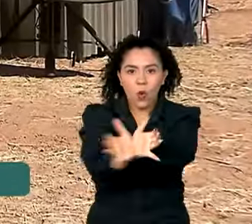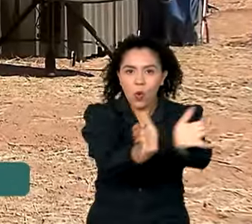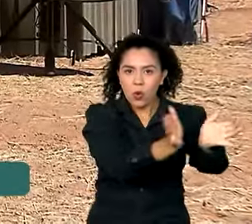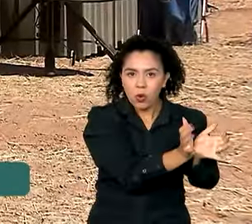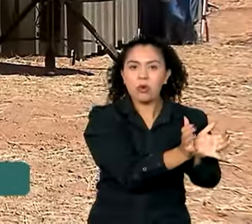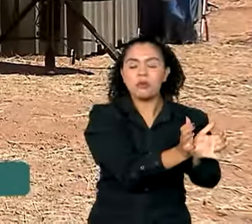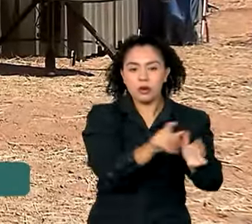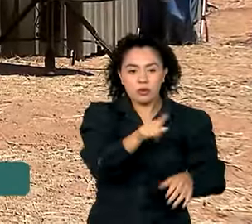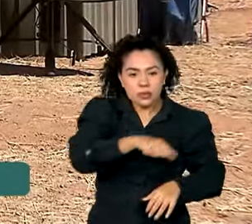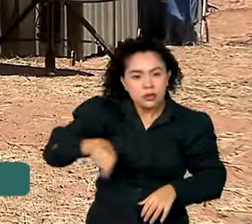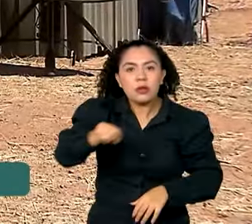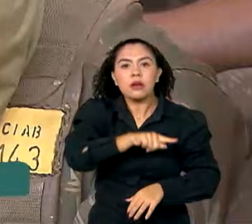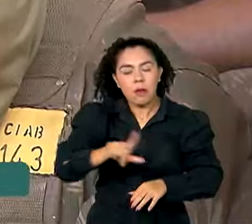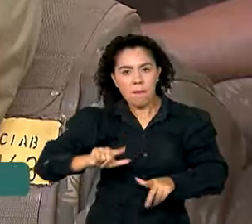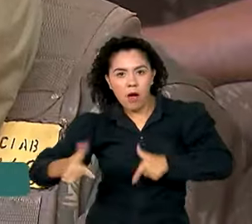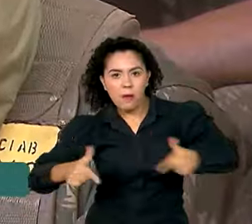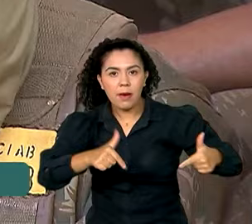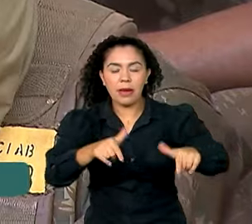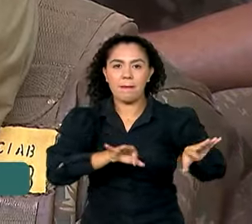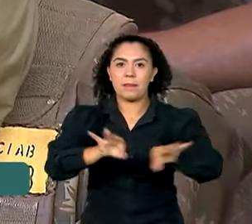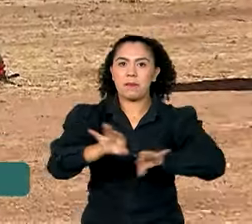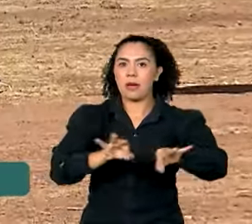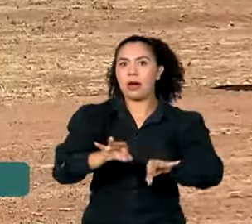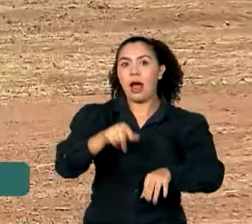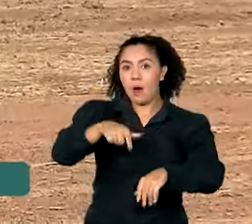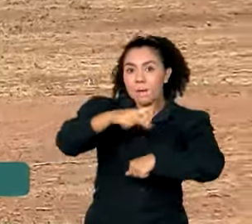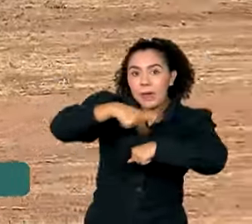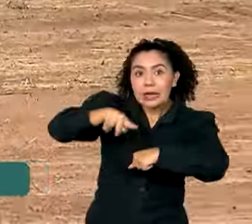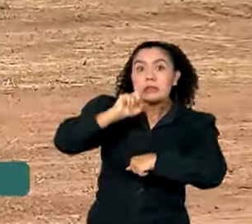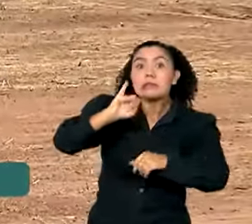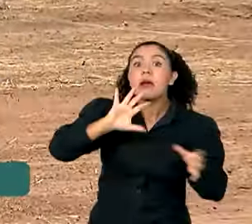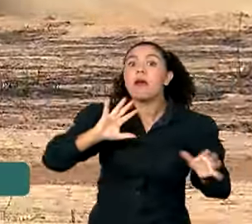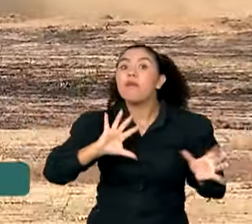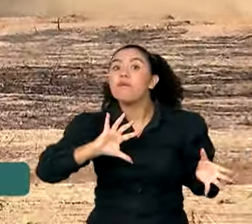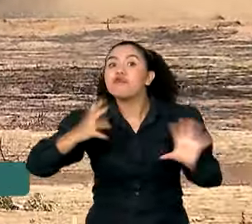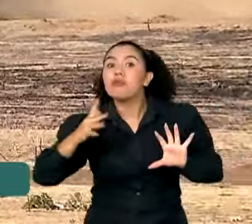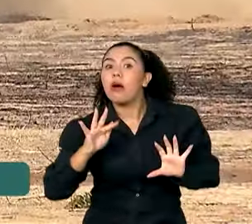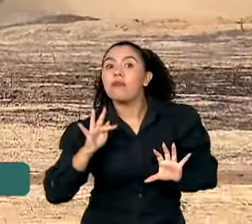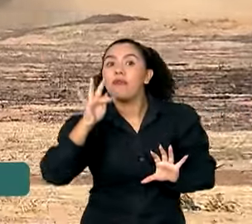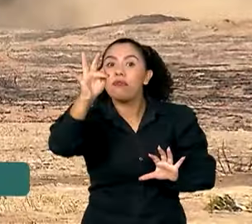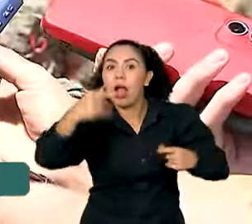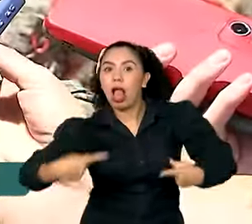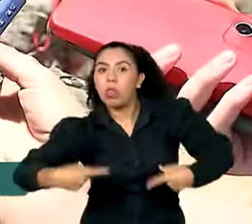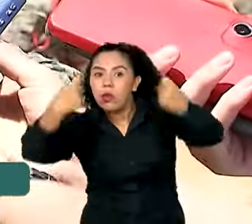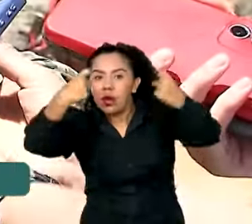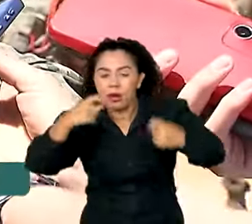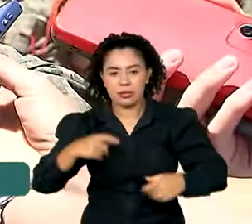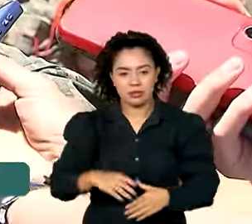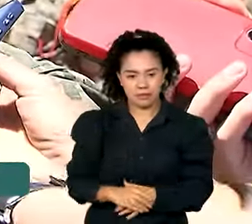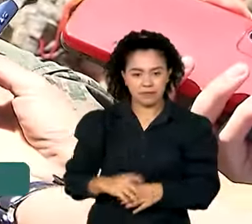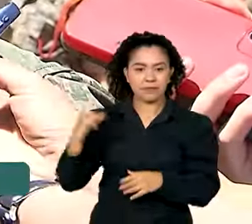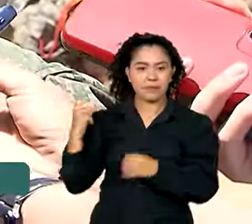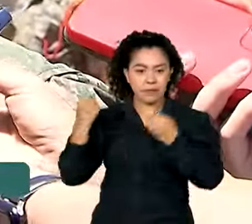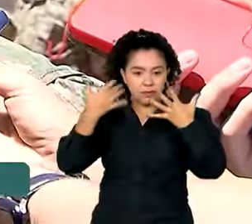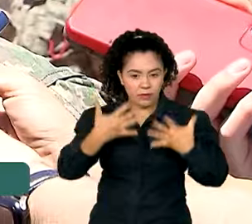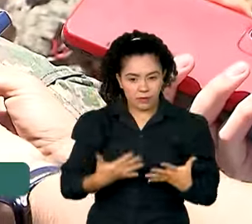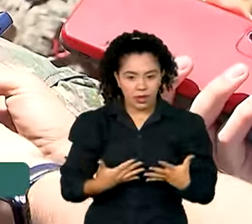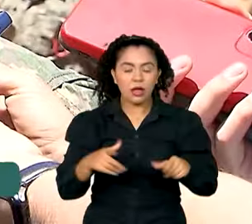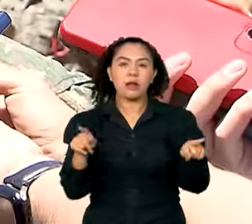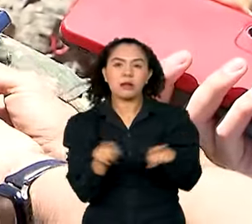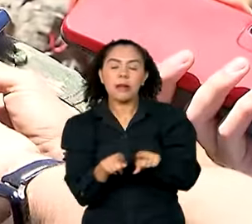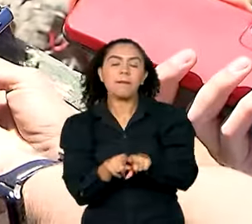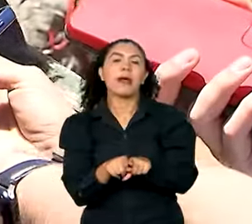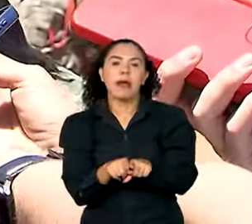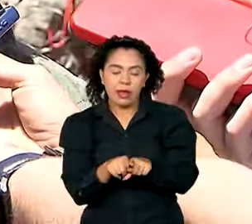Armadas e preparar o país para enfrentar situações de conflito e crises. Vai desde a atualização